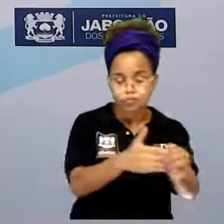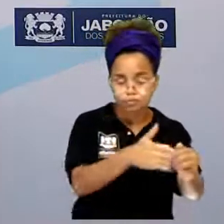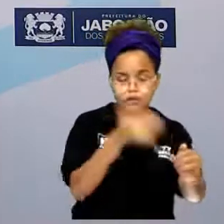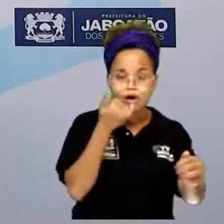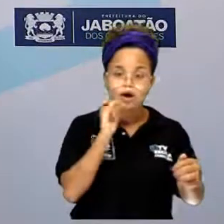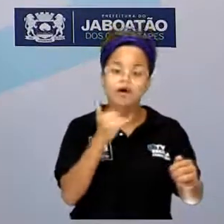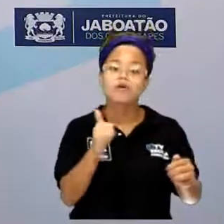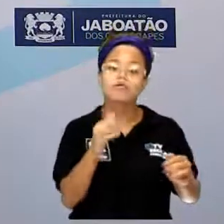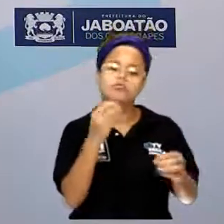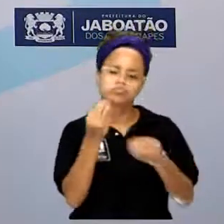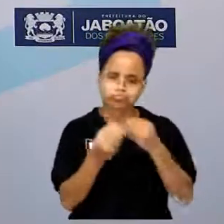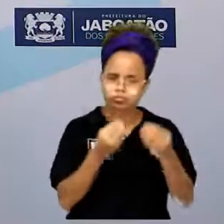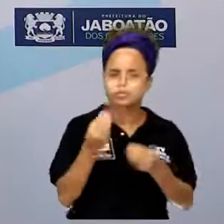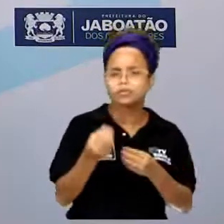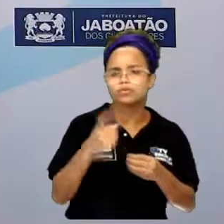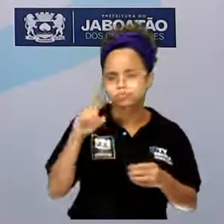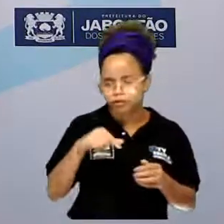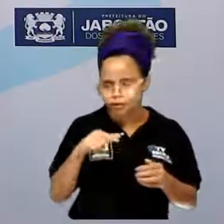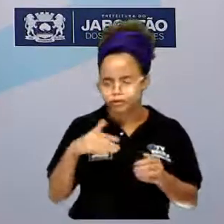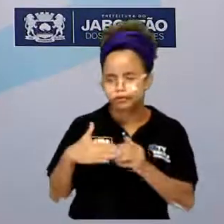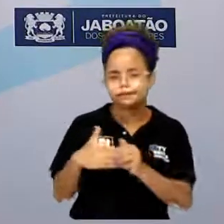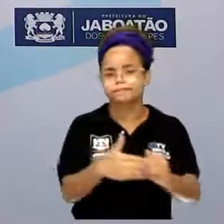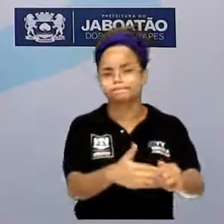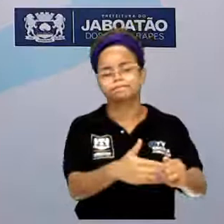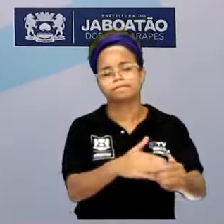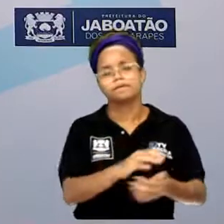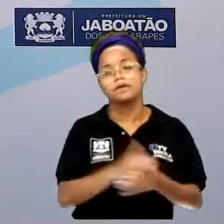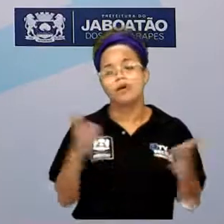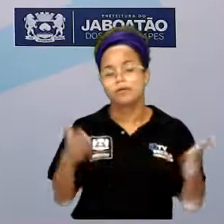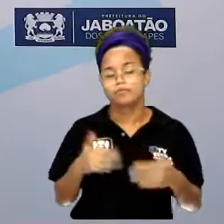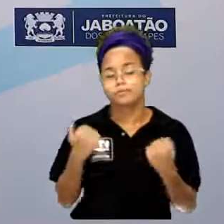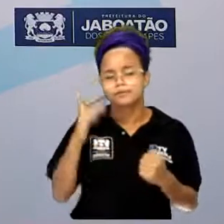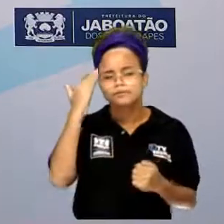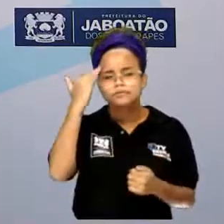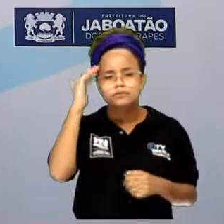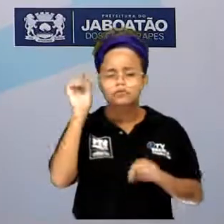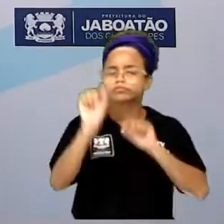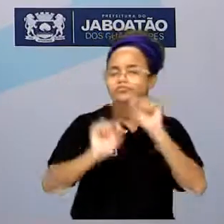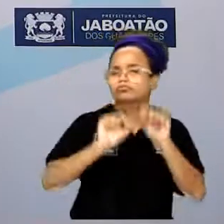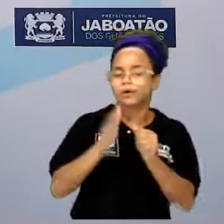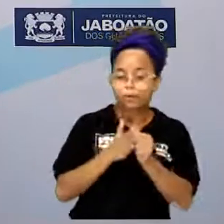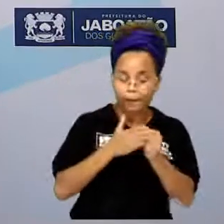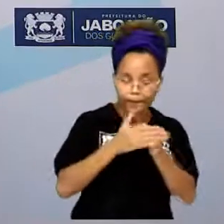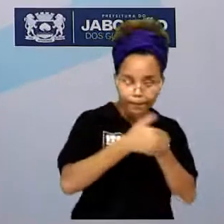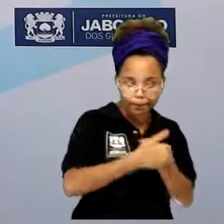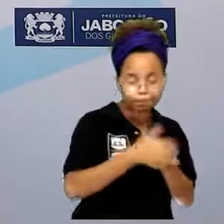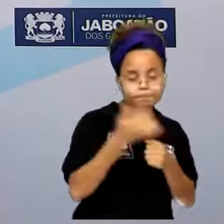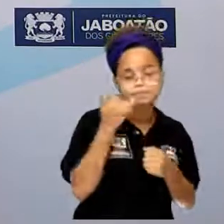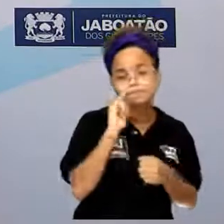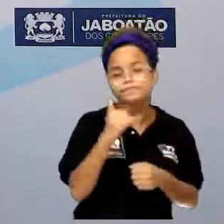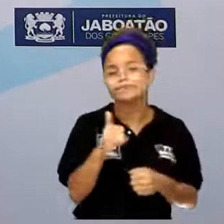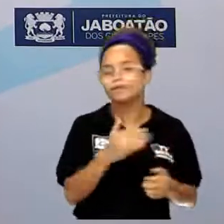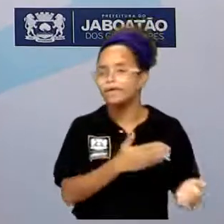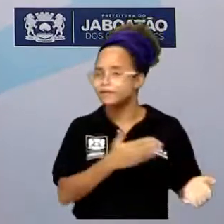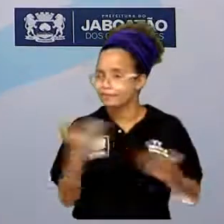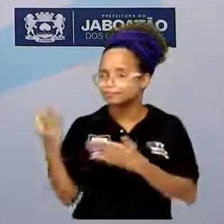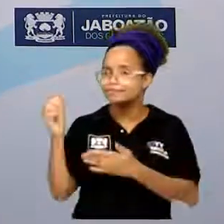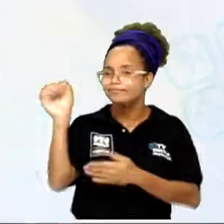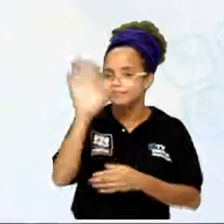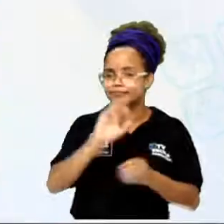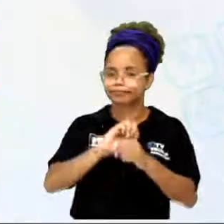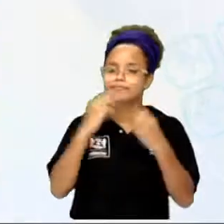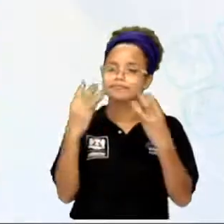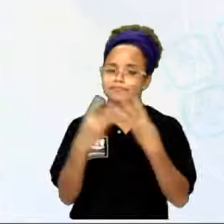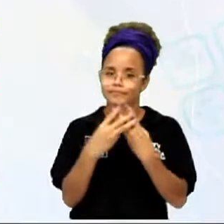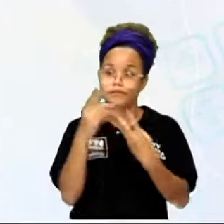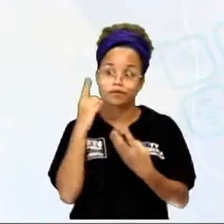quais são os meios, quais são os materiais, a gente precisa entender também o que é um isolante elétrico. Vamos lá para o slide, dar uma olhada direitinho